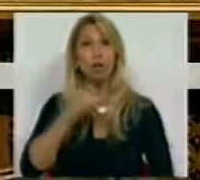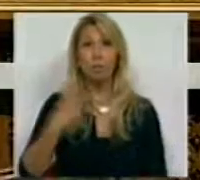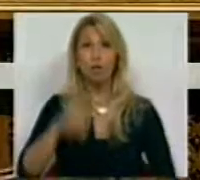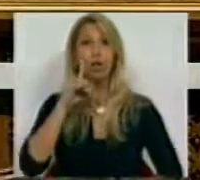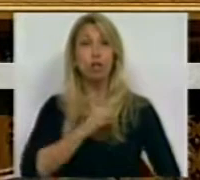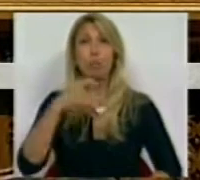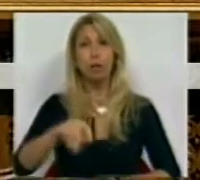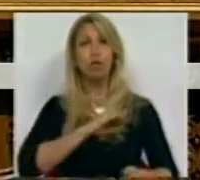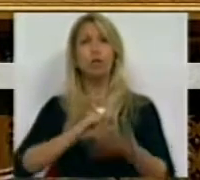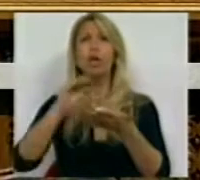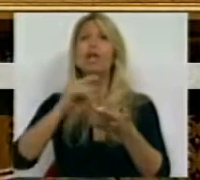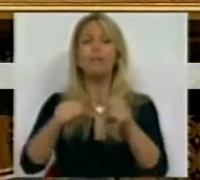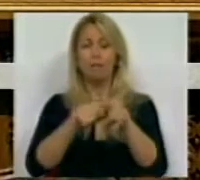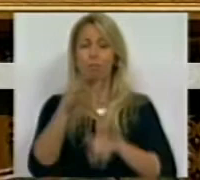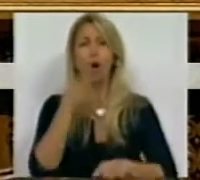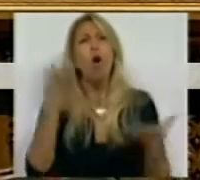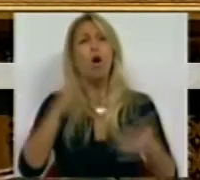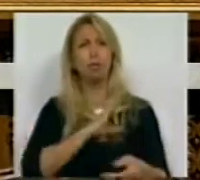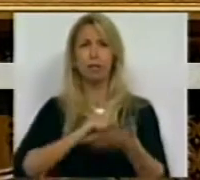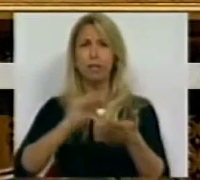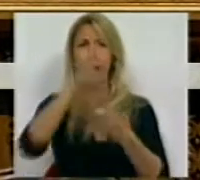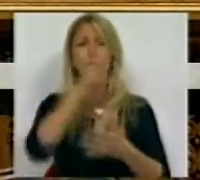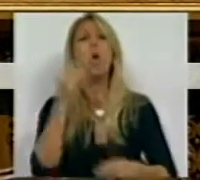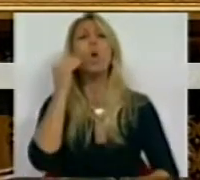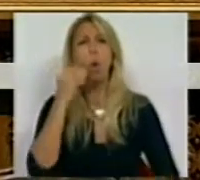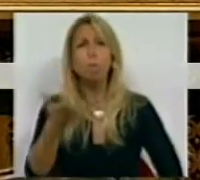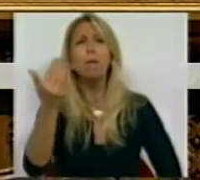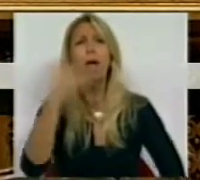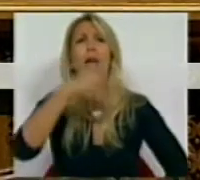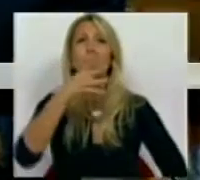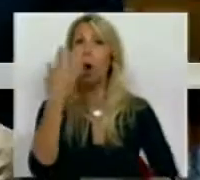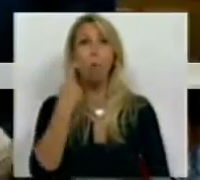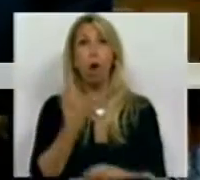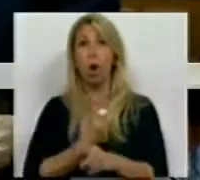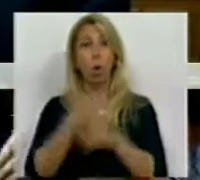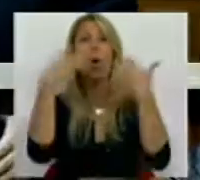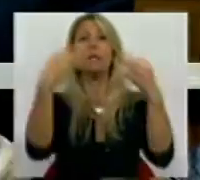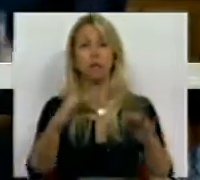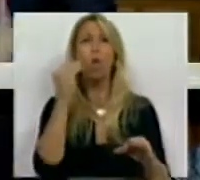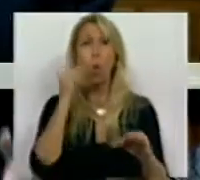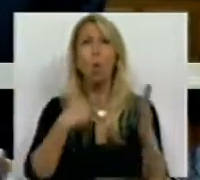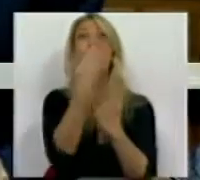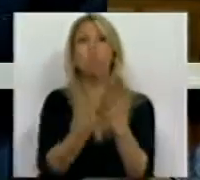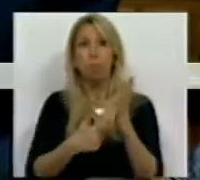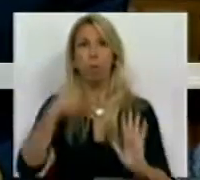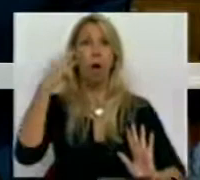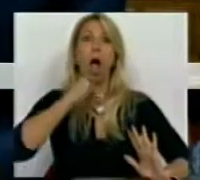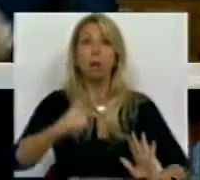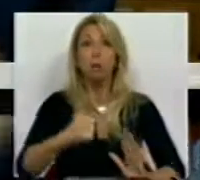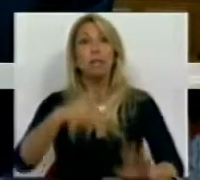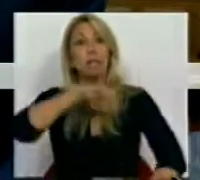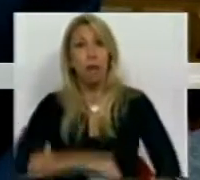O Sr. Secretário de Estado, como é que... Ficou por explicar uma coisa muito simples, Sr. Secretário de Estado. É como é que este diploma, atacando os salários,